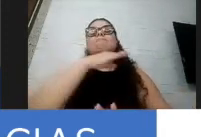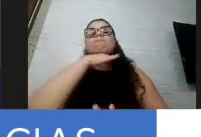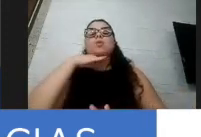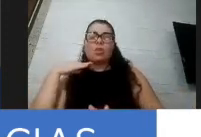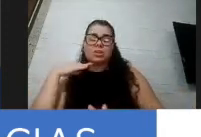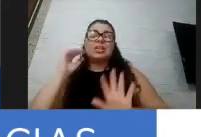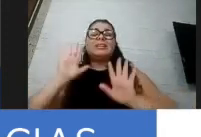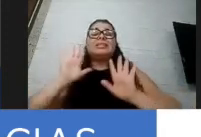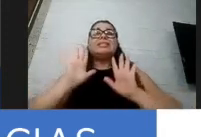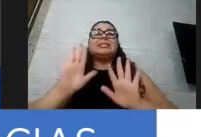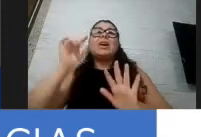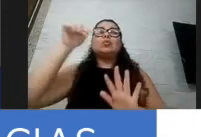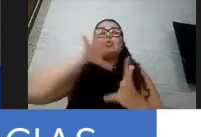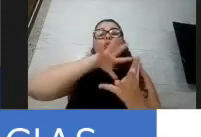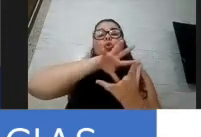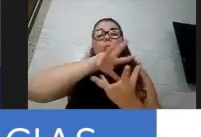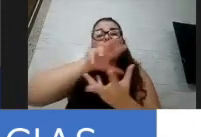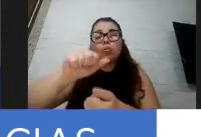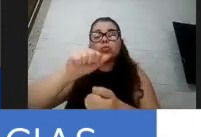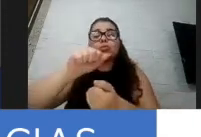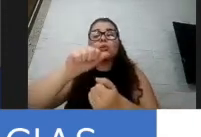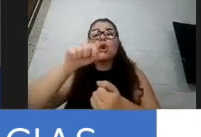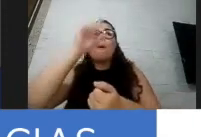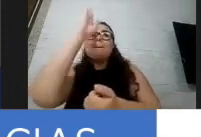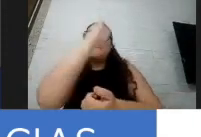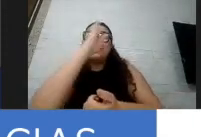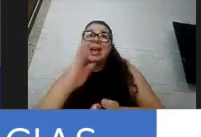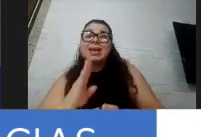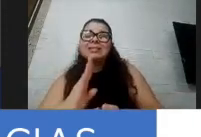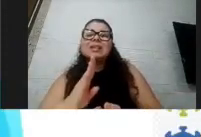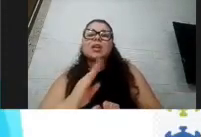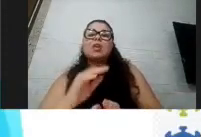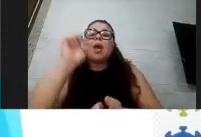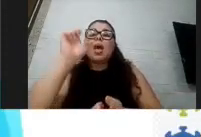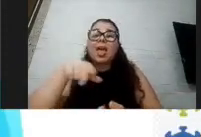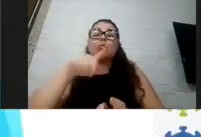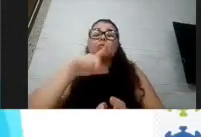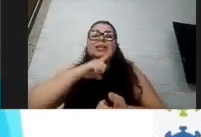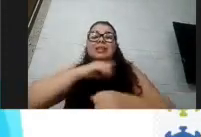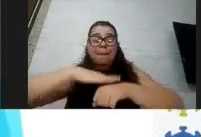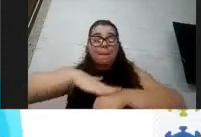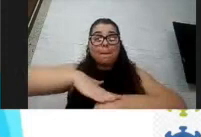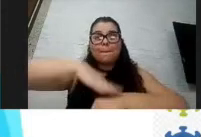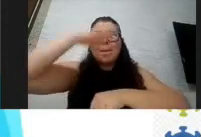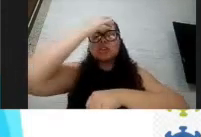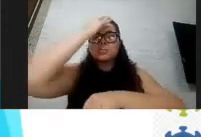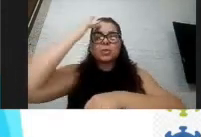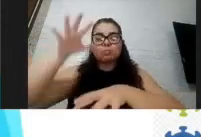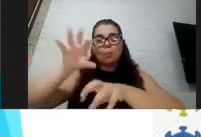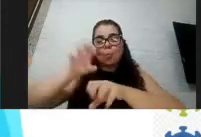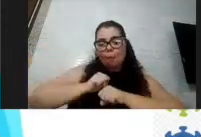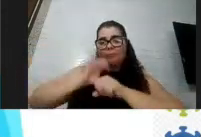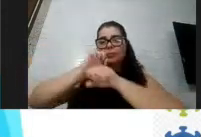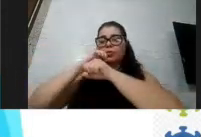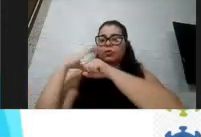tem maior número de casos de COVID-19 nessa pandemia. Então, o que eu separei